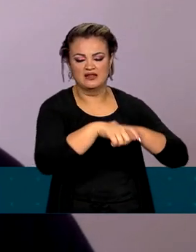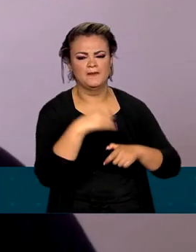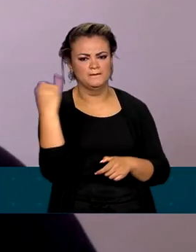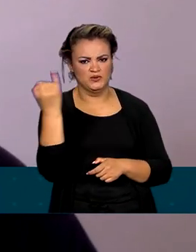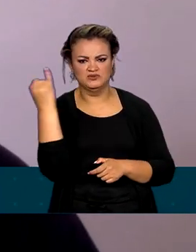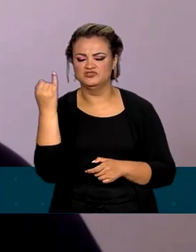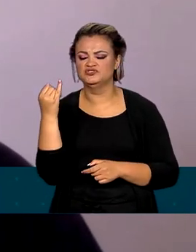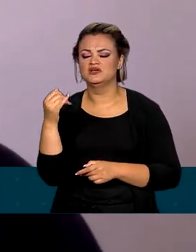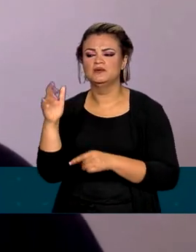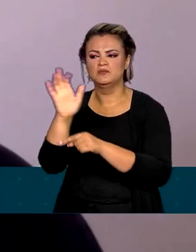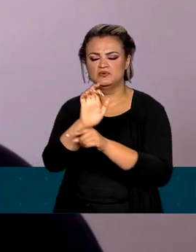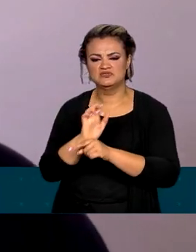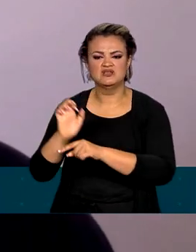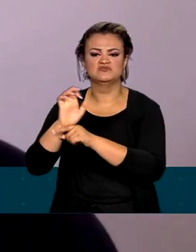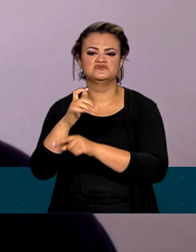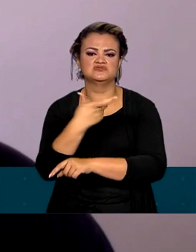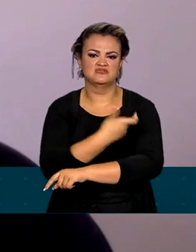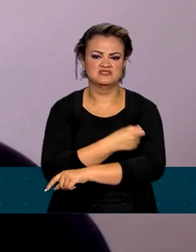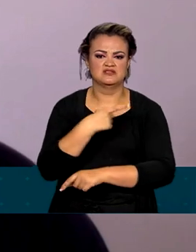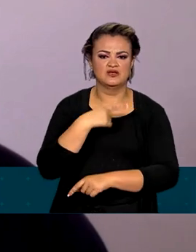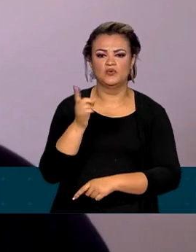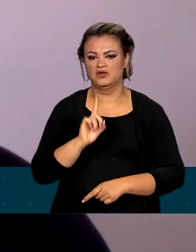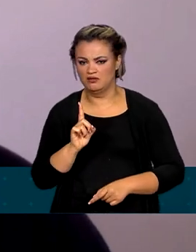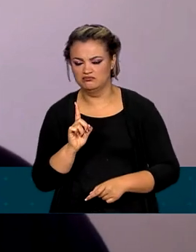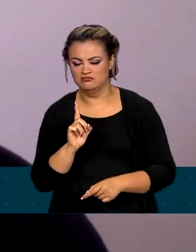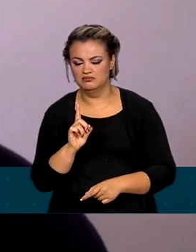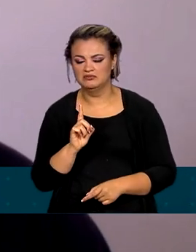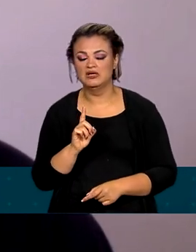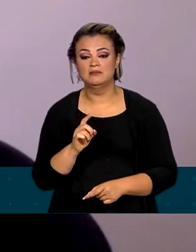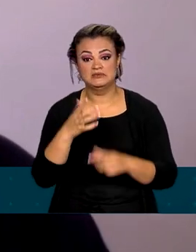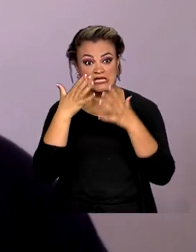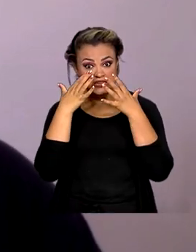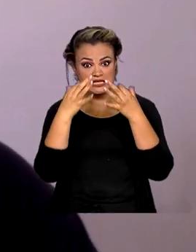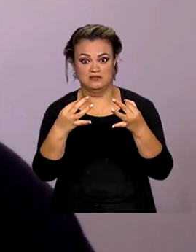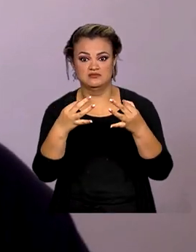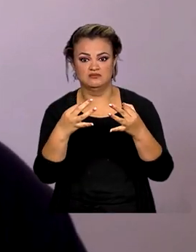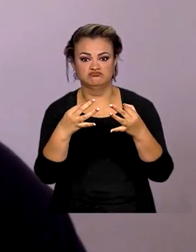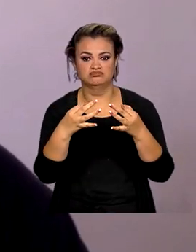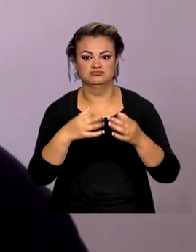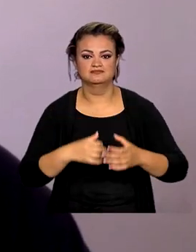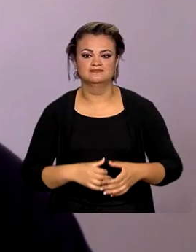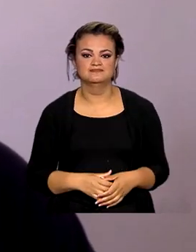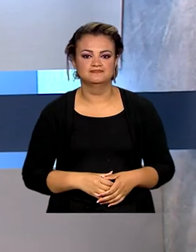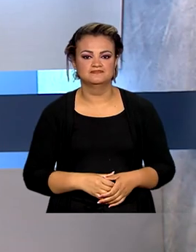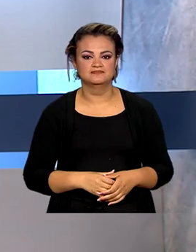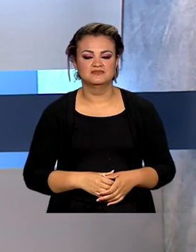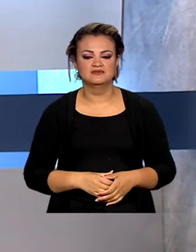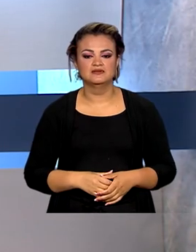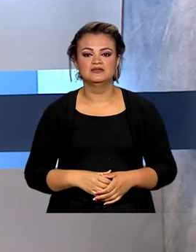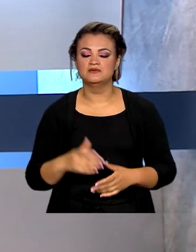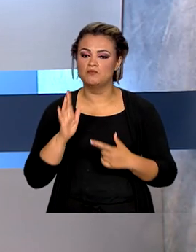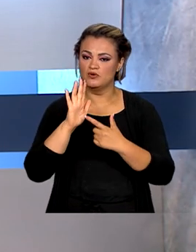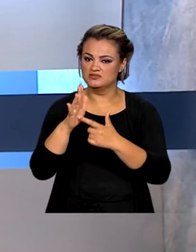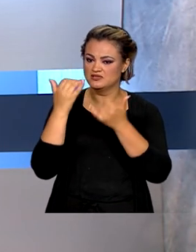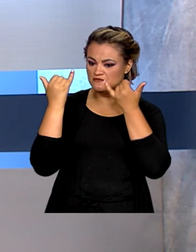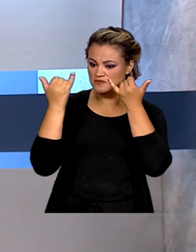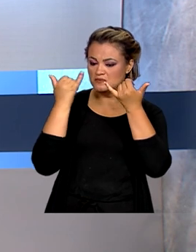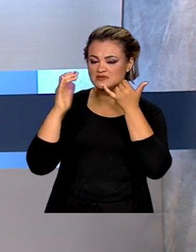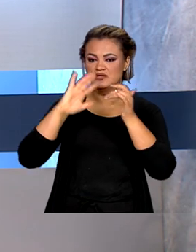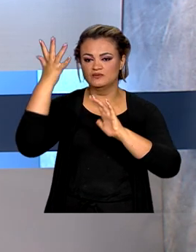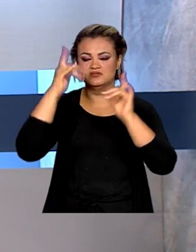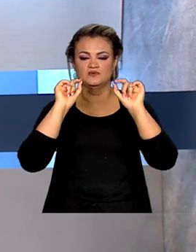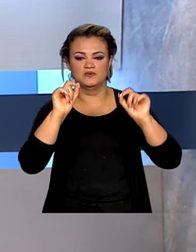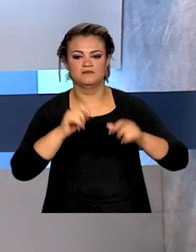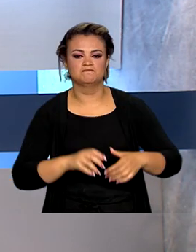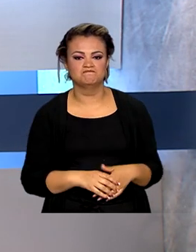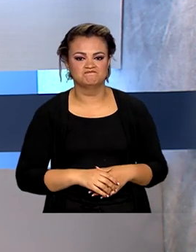estados que vacinam e para os estados que não vacinam, que é ser os olhos do Serviço Veterinário Oficial no campo. Então, trazer essa informação do que está acontecendo